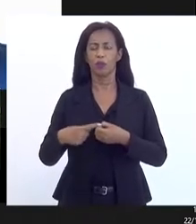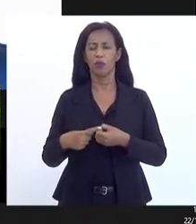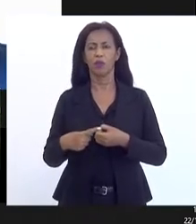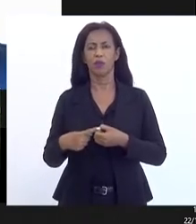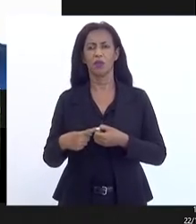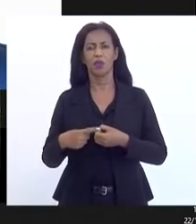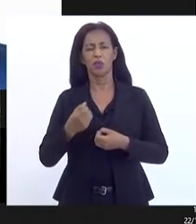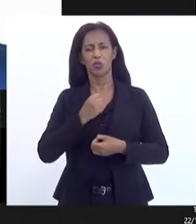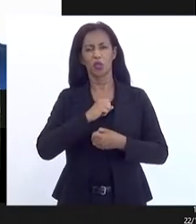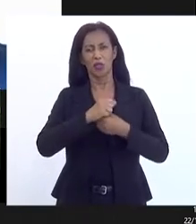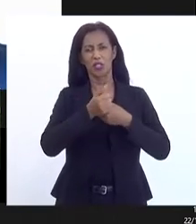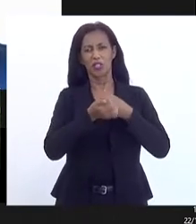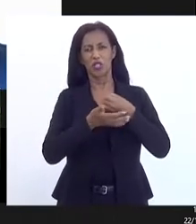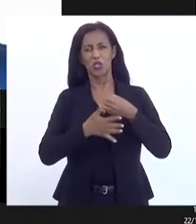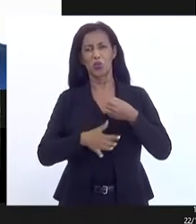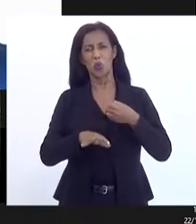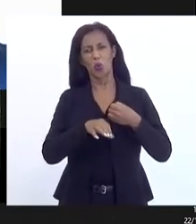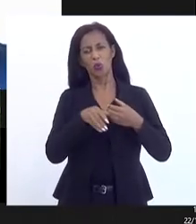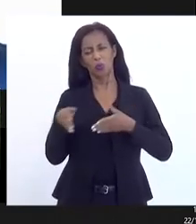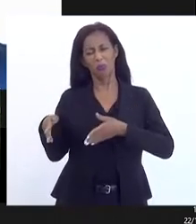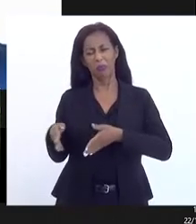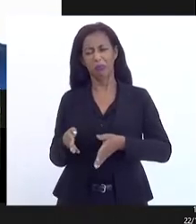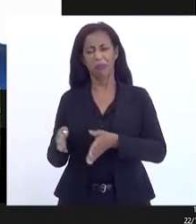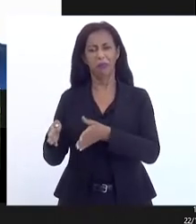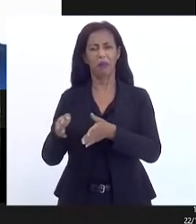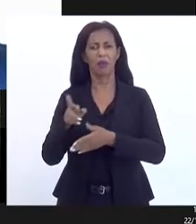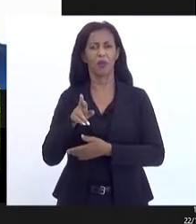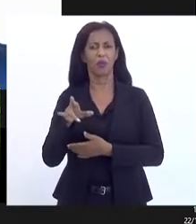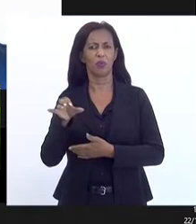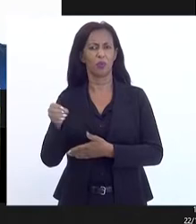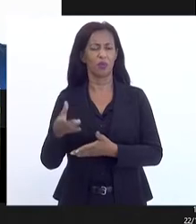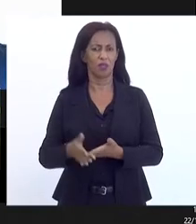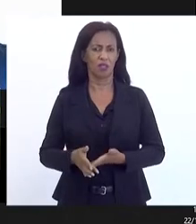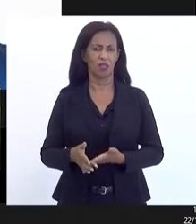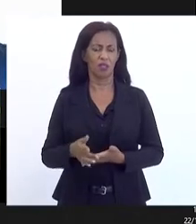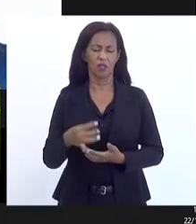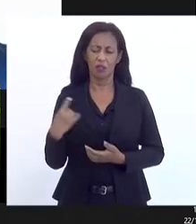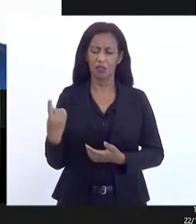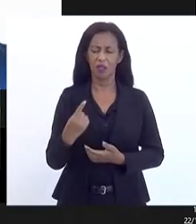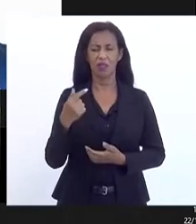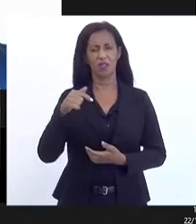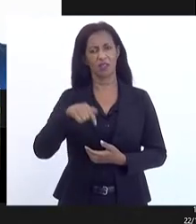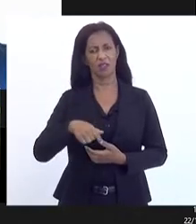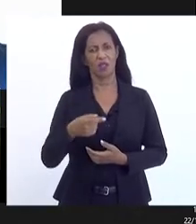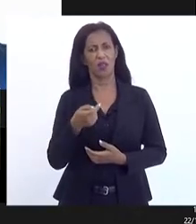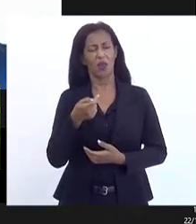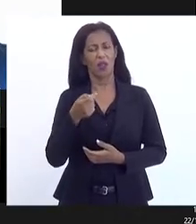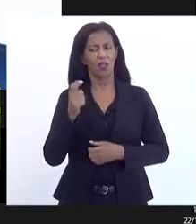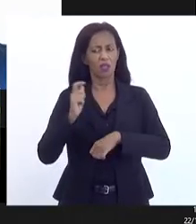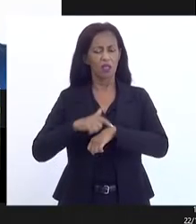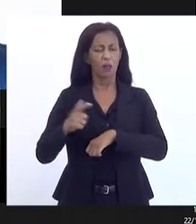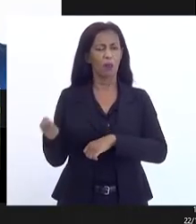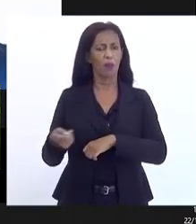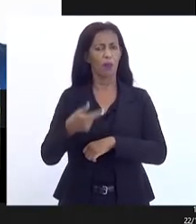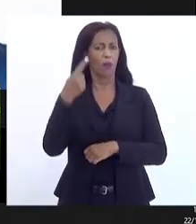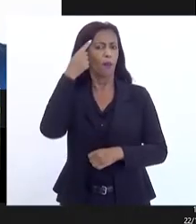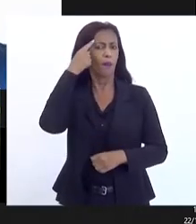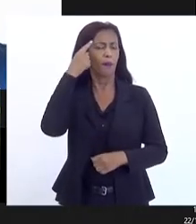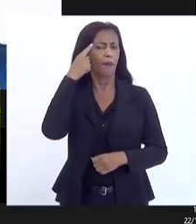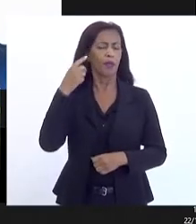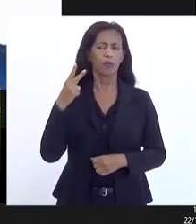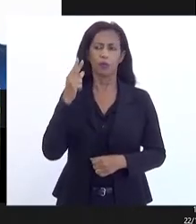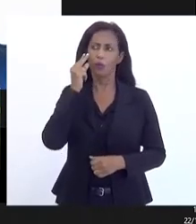esgoto in natura no Pará do Sul e a gente aqui eu pouco tempo que tem aqui eu penso